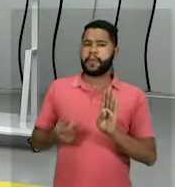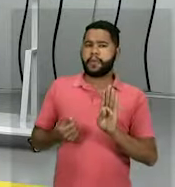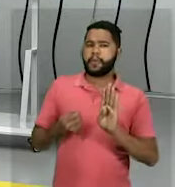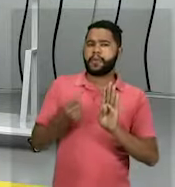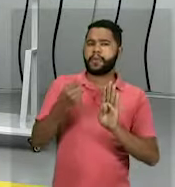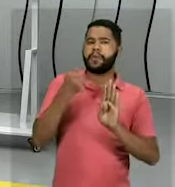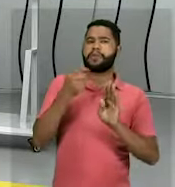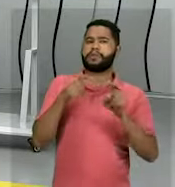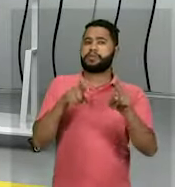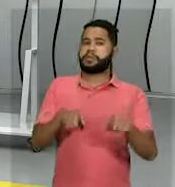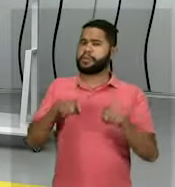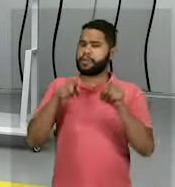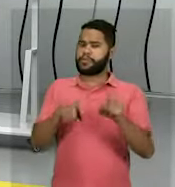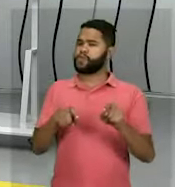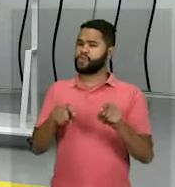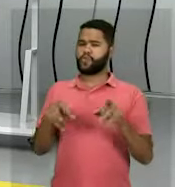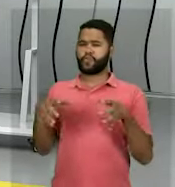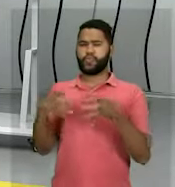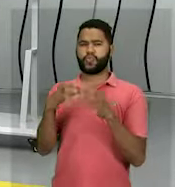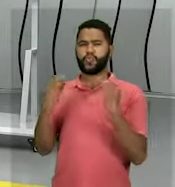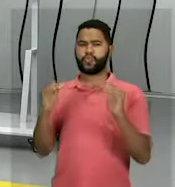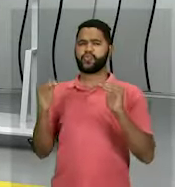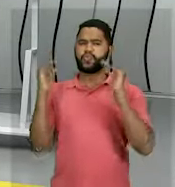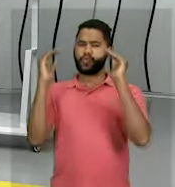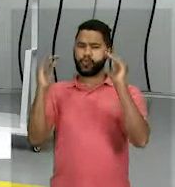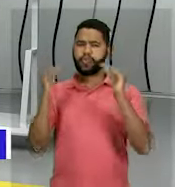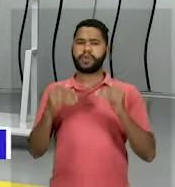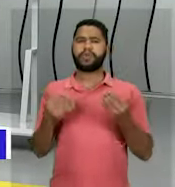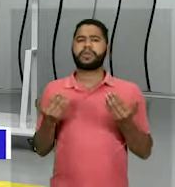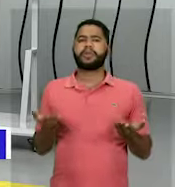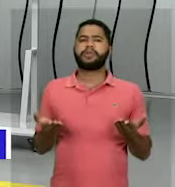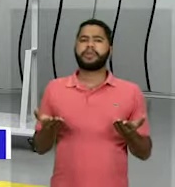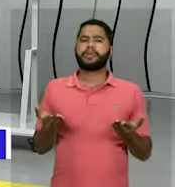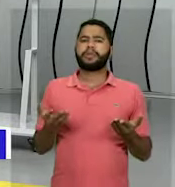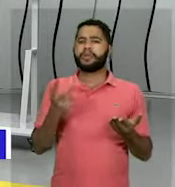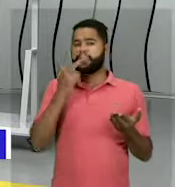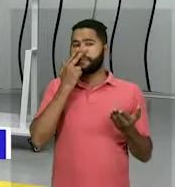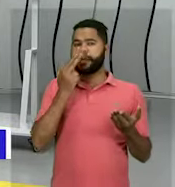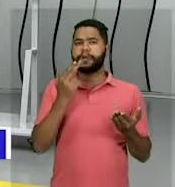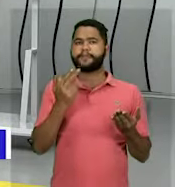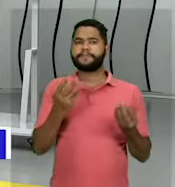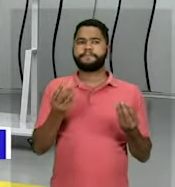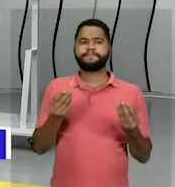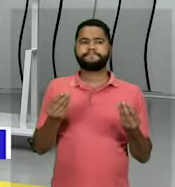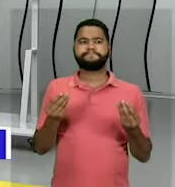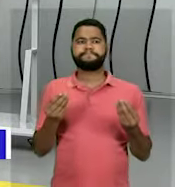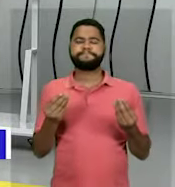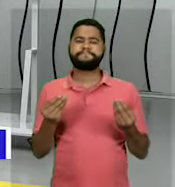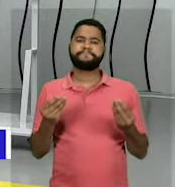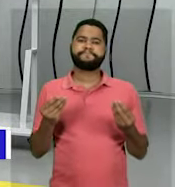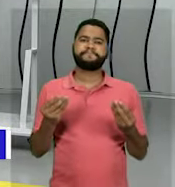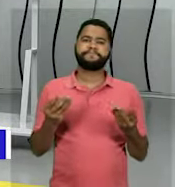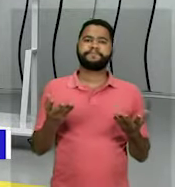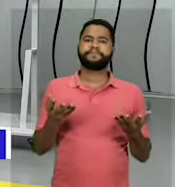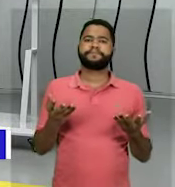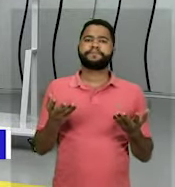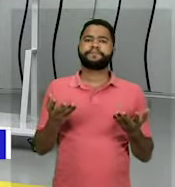agrária, a elite agrária que vai ali ficar descontente com esses